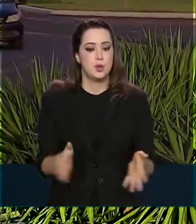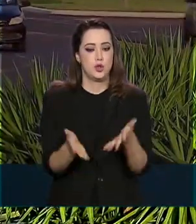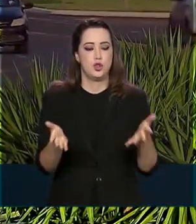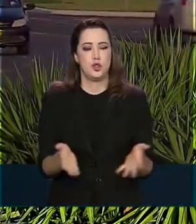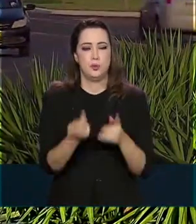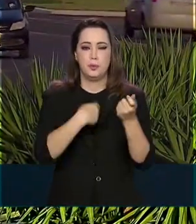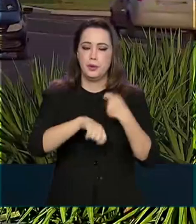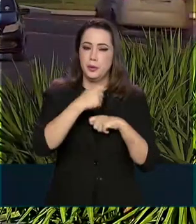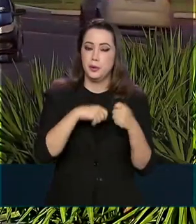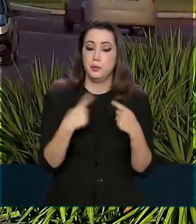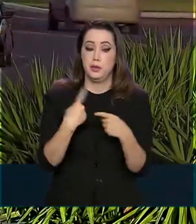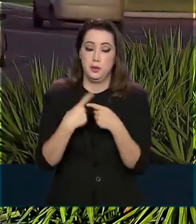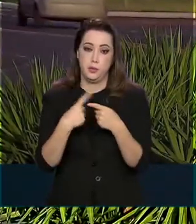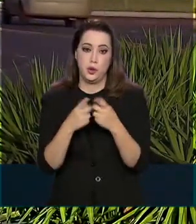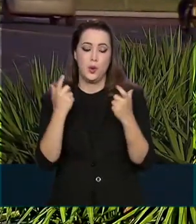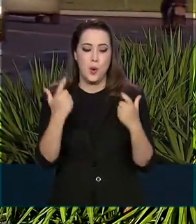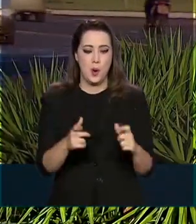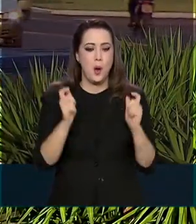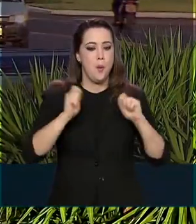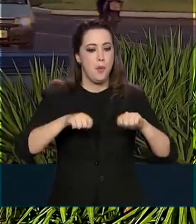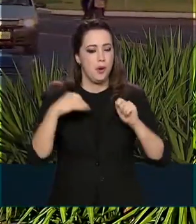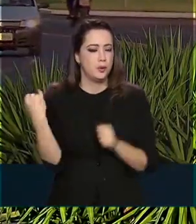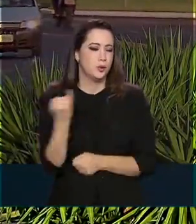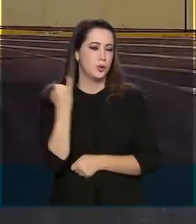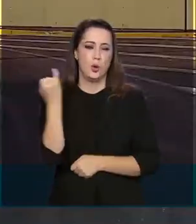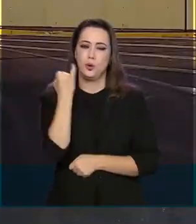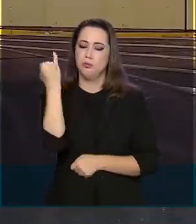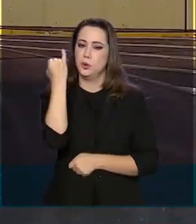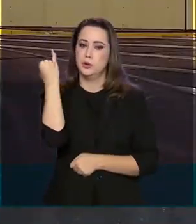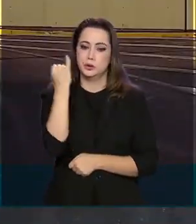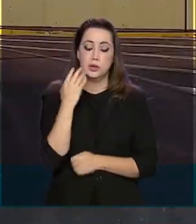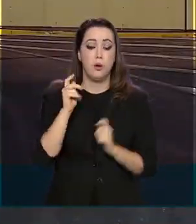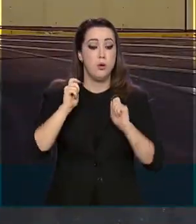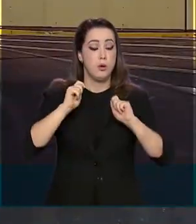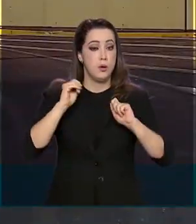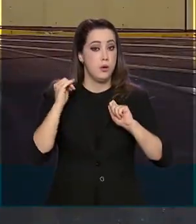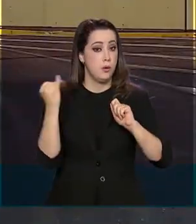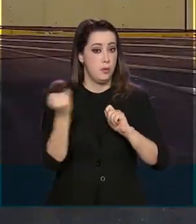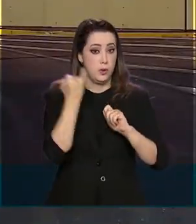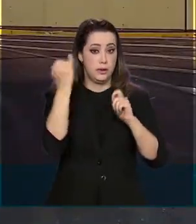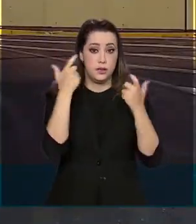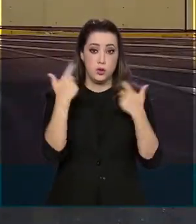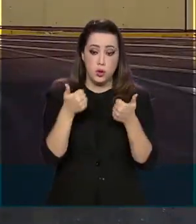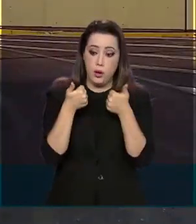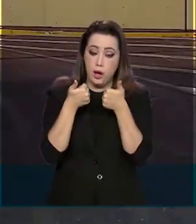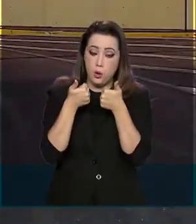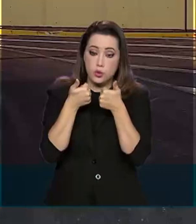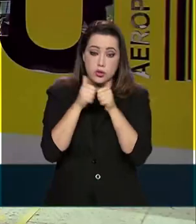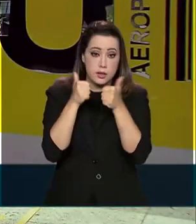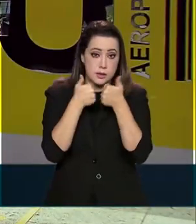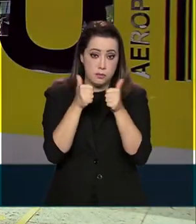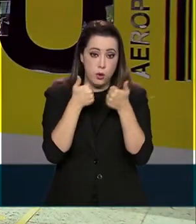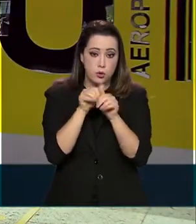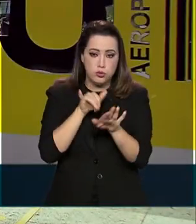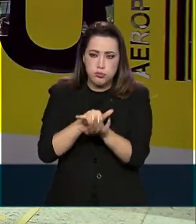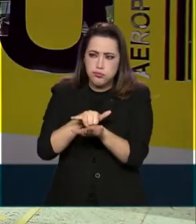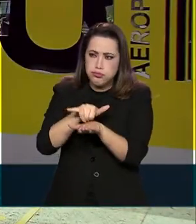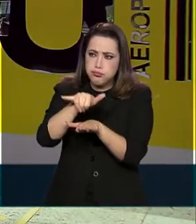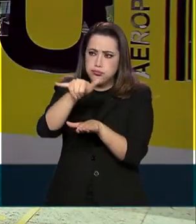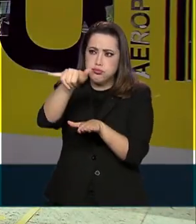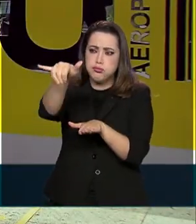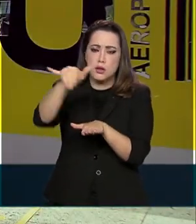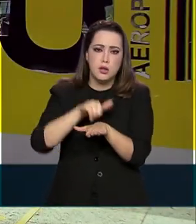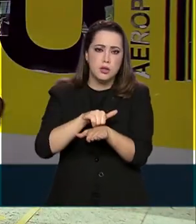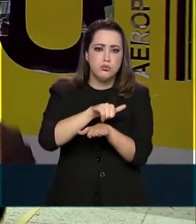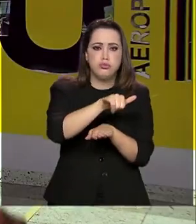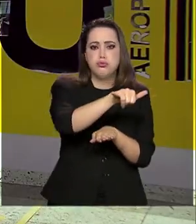já que a região pode se tornar um importante centro de distribuição de produtos por via aérea. Vai nos permitir